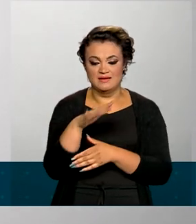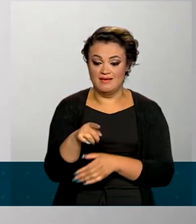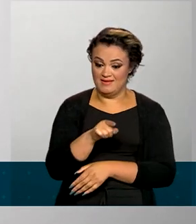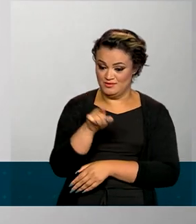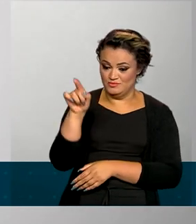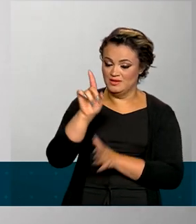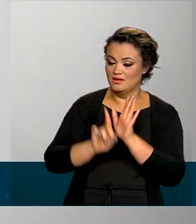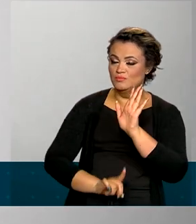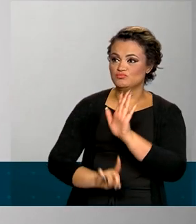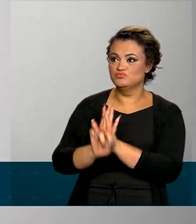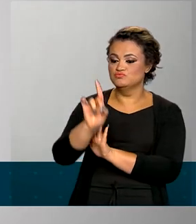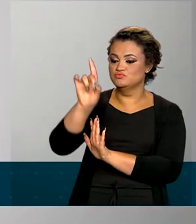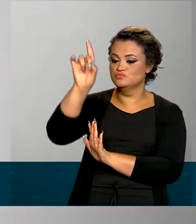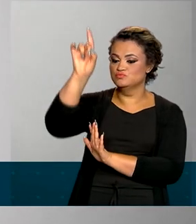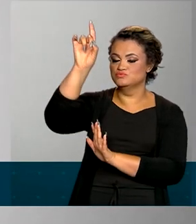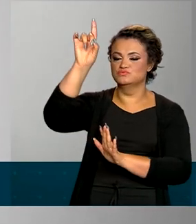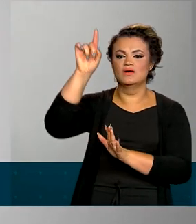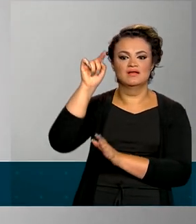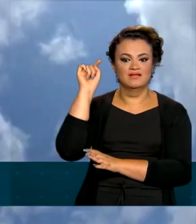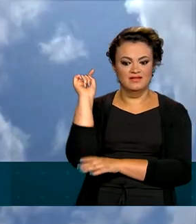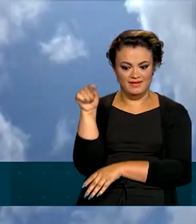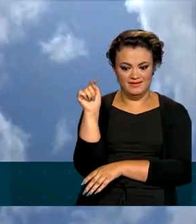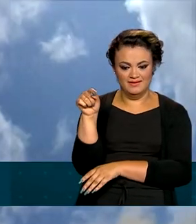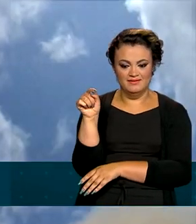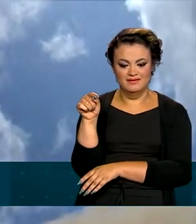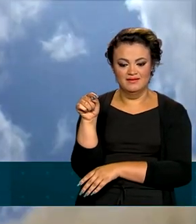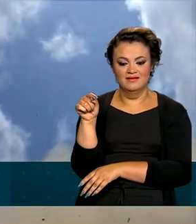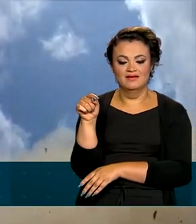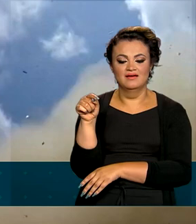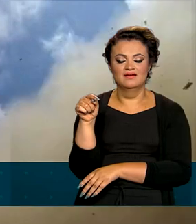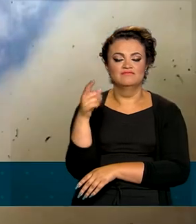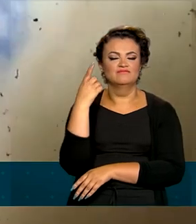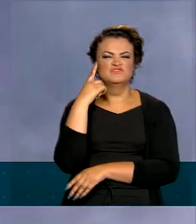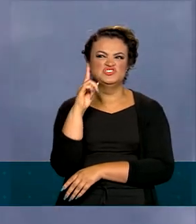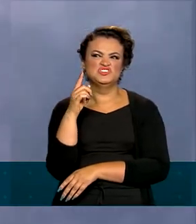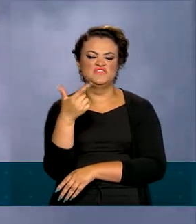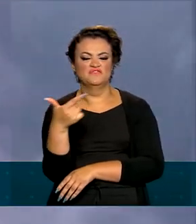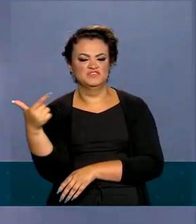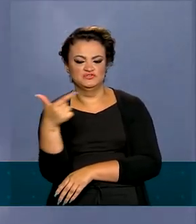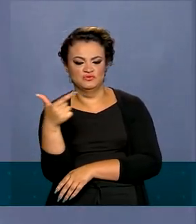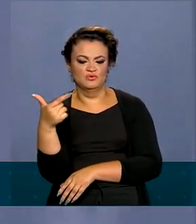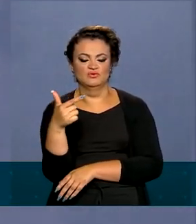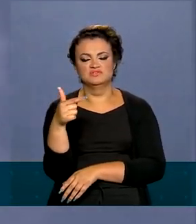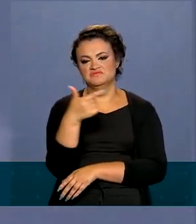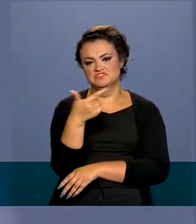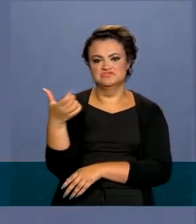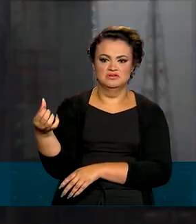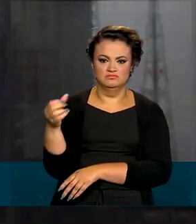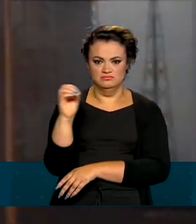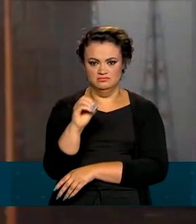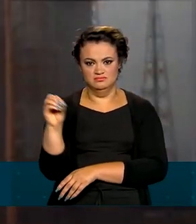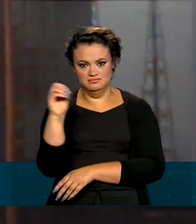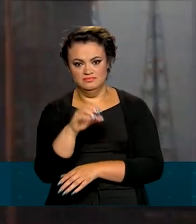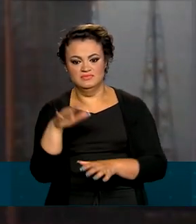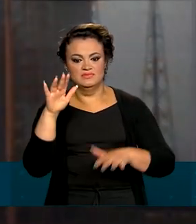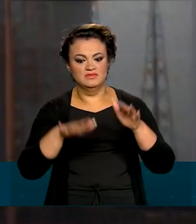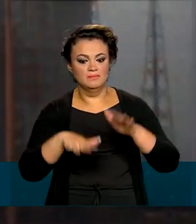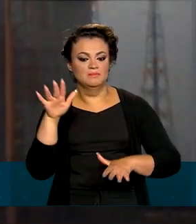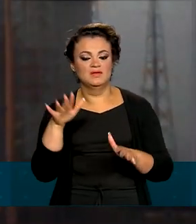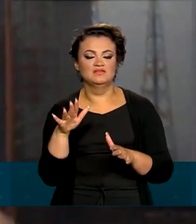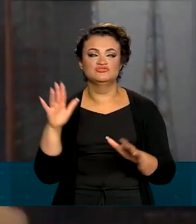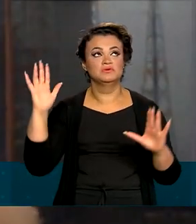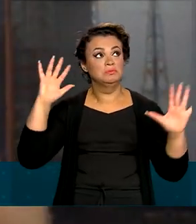transportar a plataforma para a órbita terrestre, pode ser lançado entre os dias 22 e 26 de outubro, dependendo de